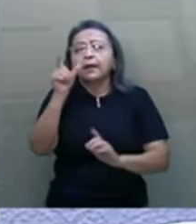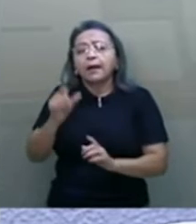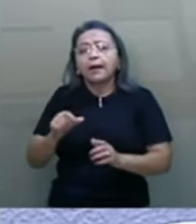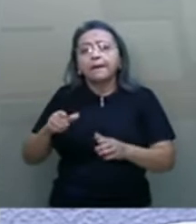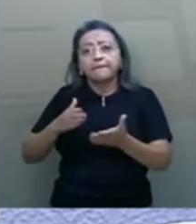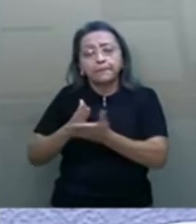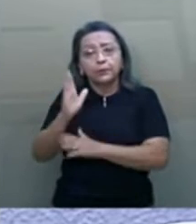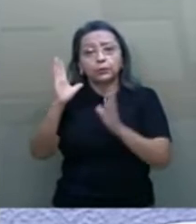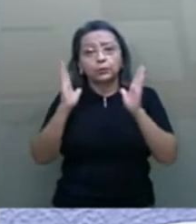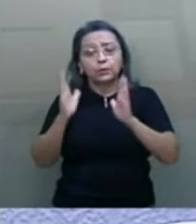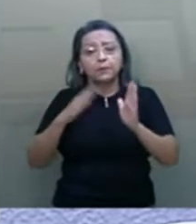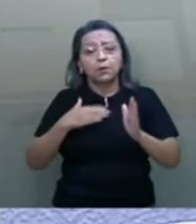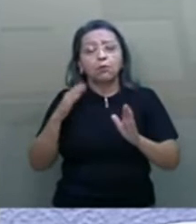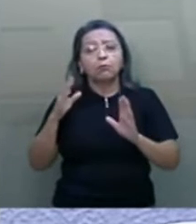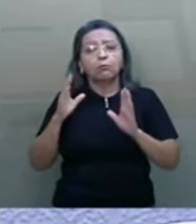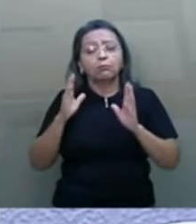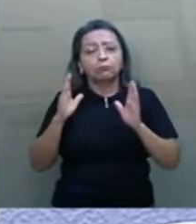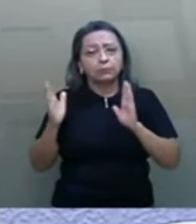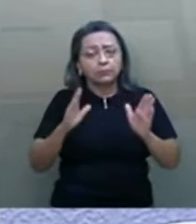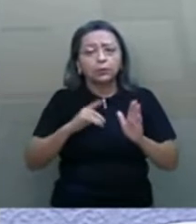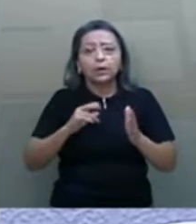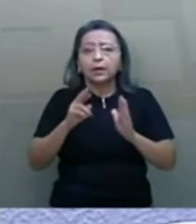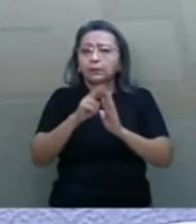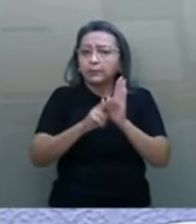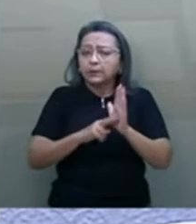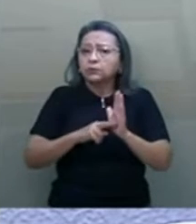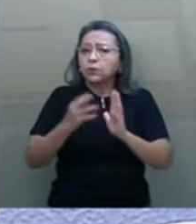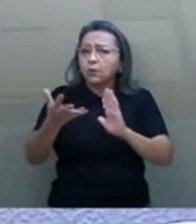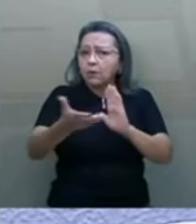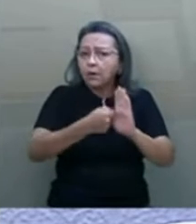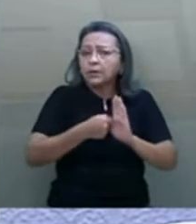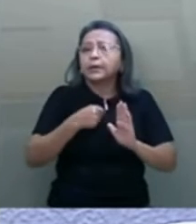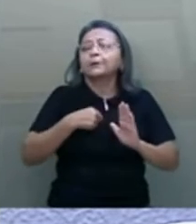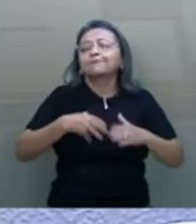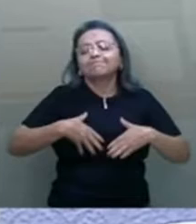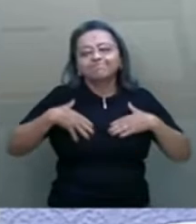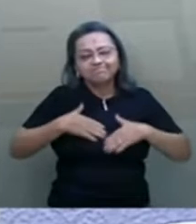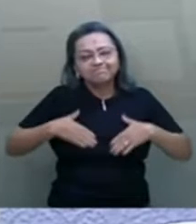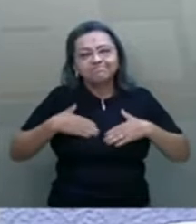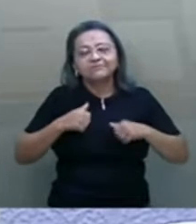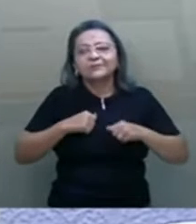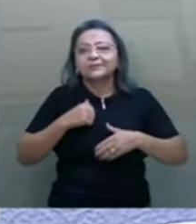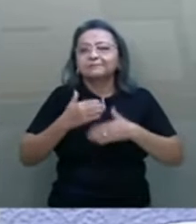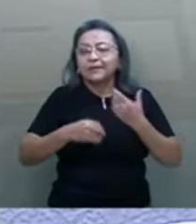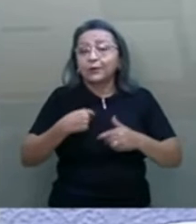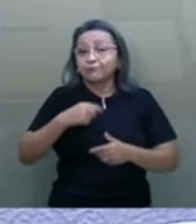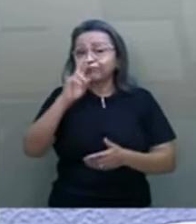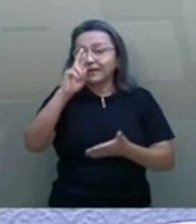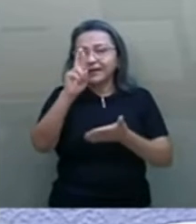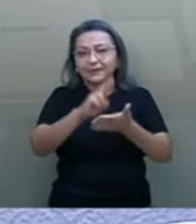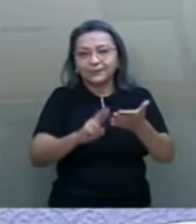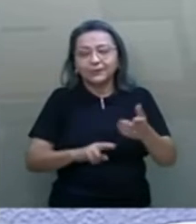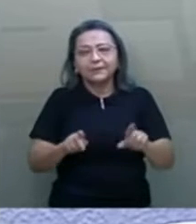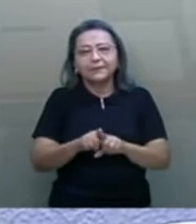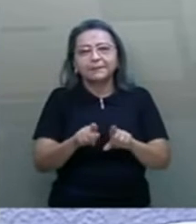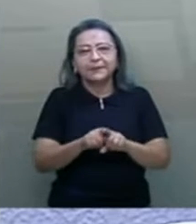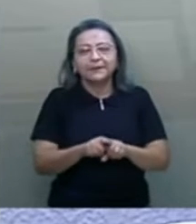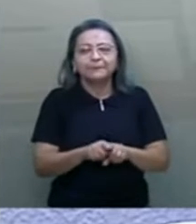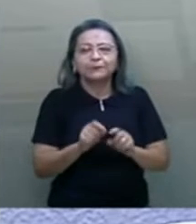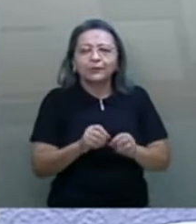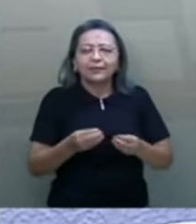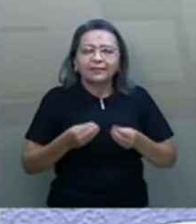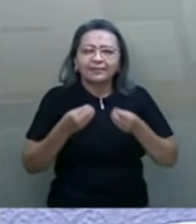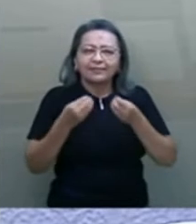durante o meu mandato, do regulamento de qualidade, um processo que tive a satisfação de conduzir como relator e que pude